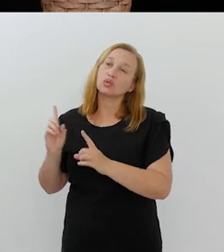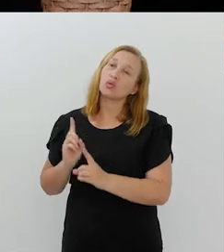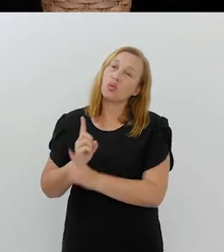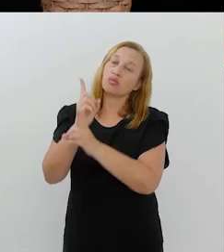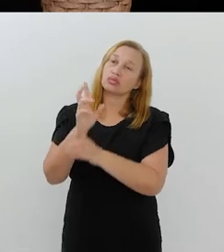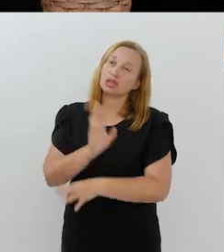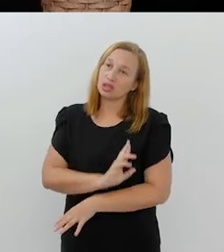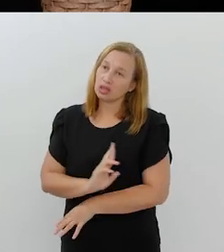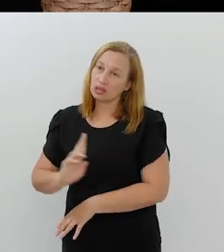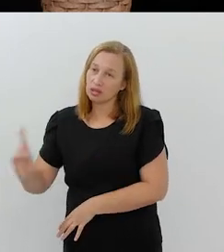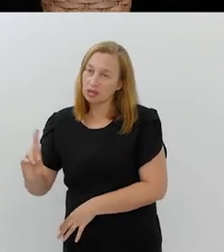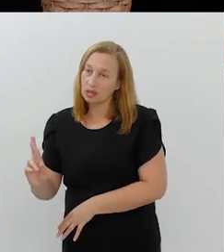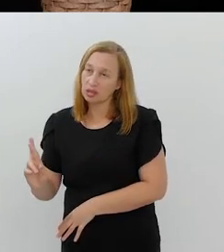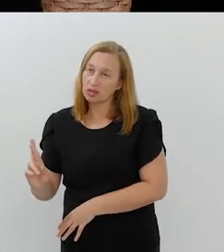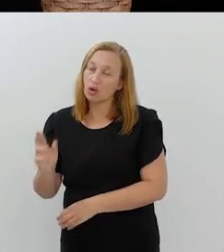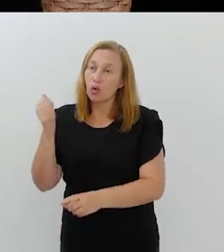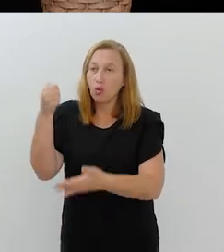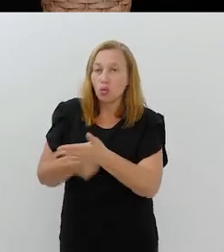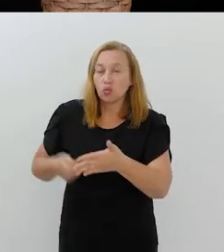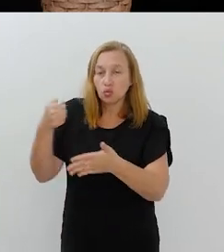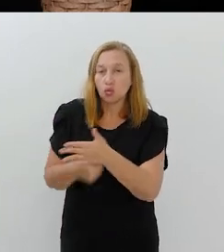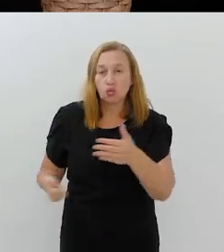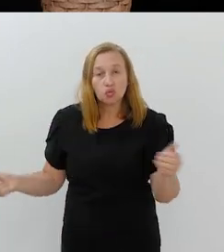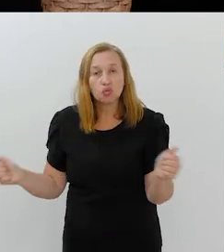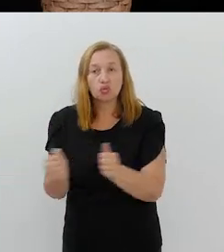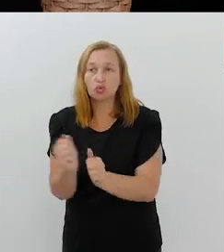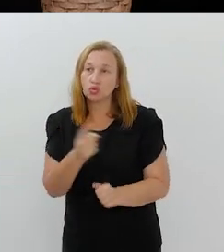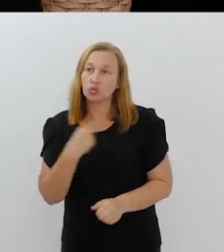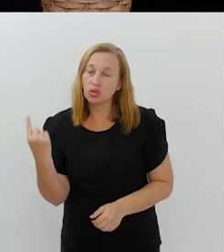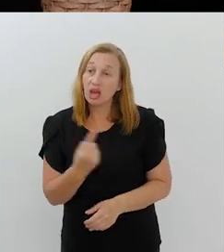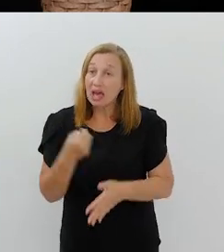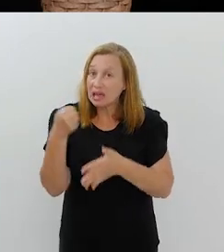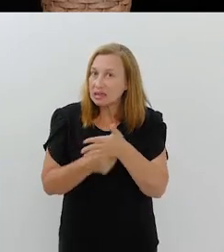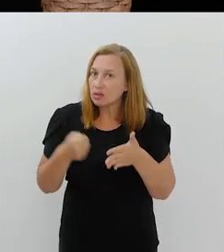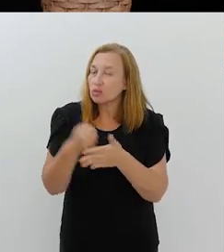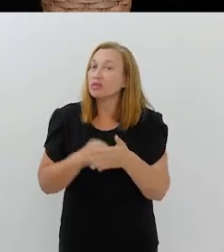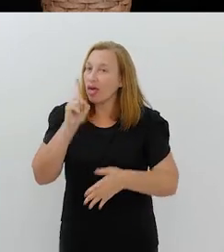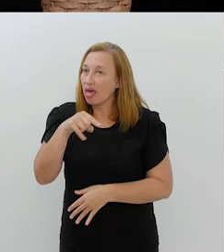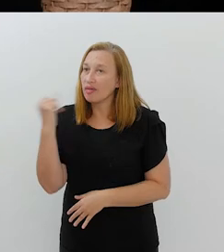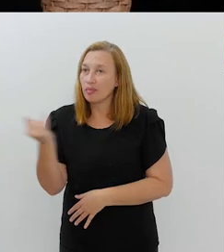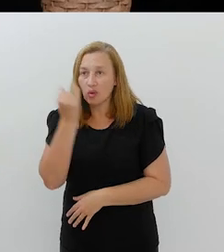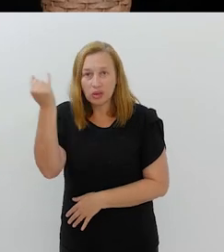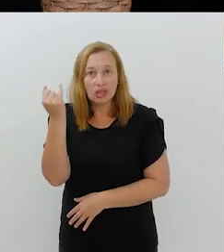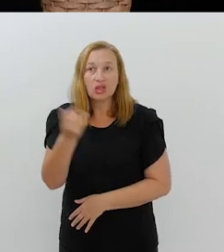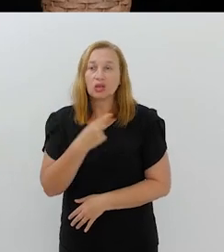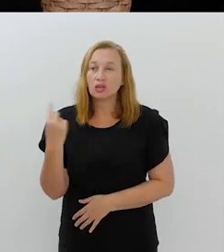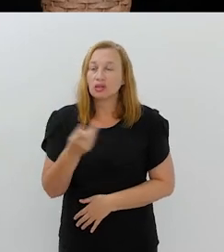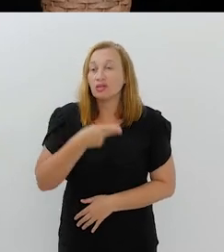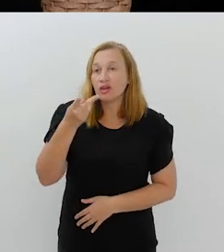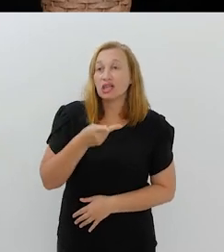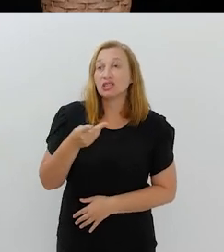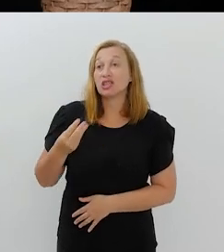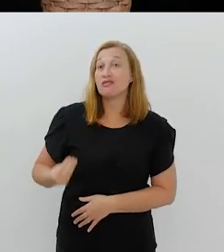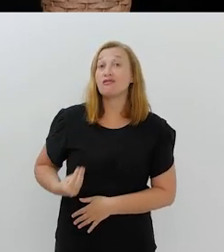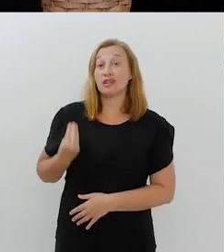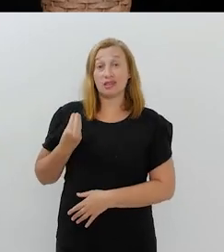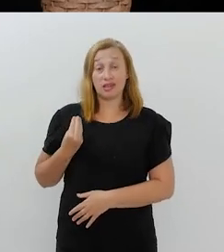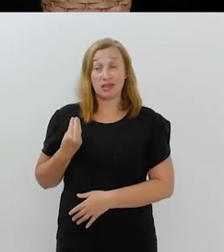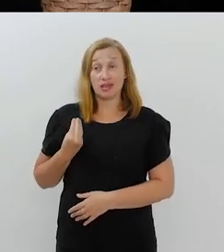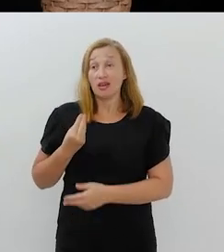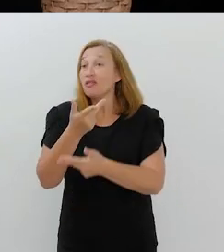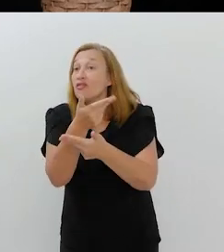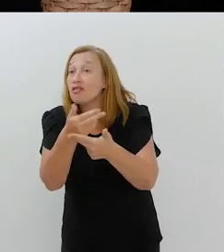religare ou exporreligião e, por favor, lute conosco, porque essa luta é muito